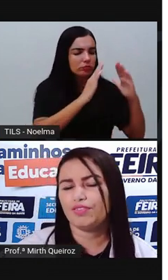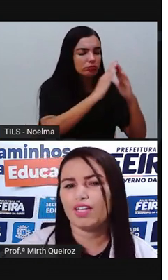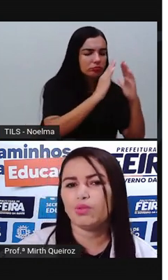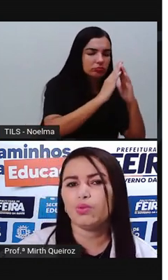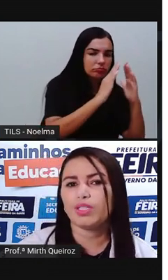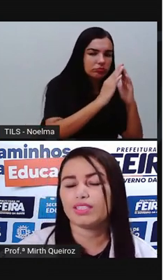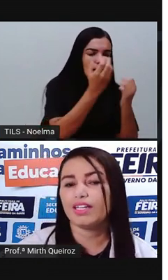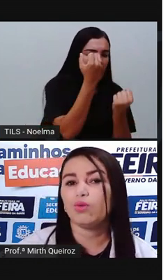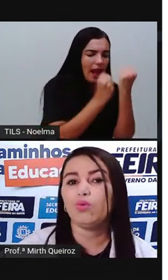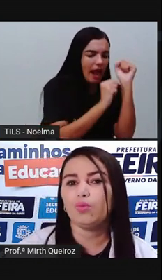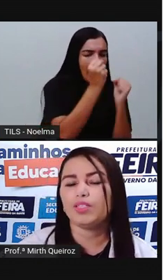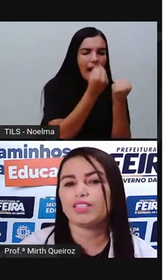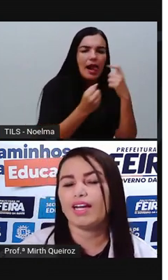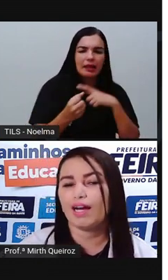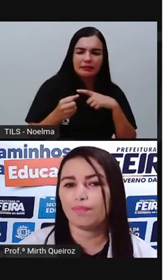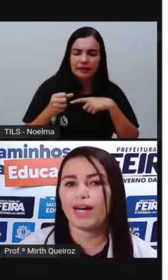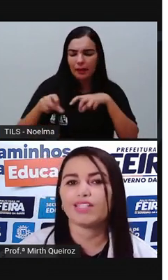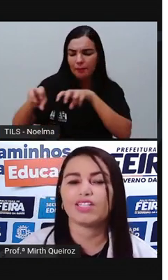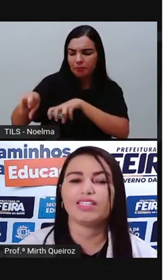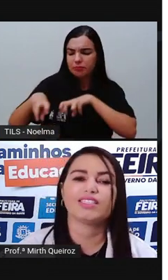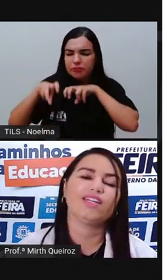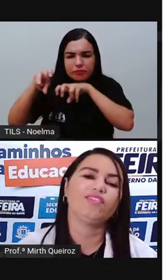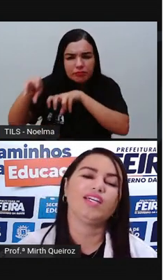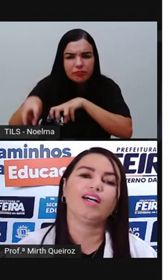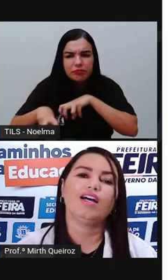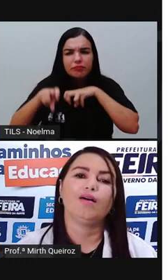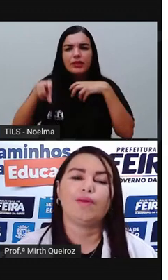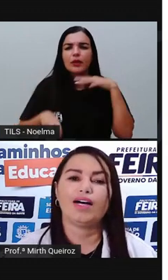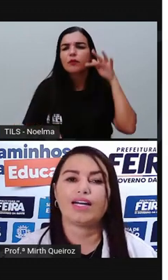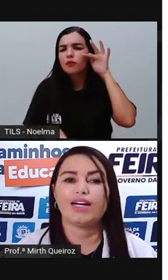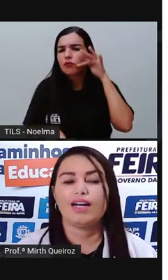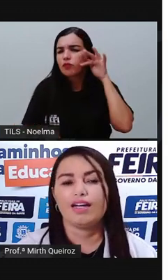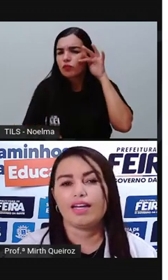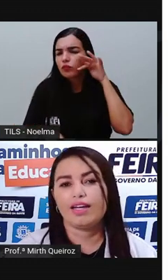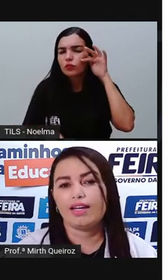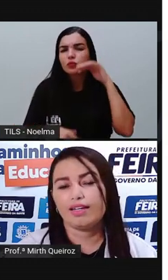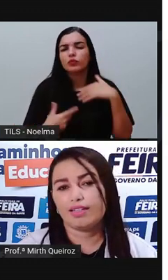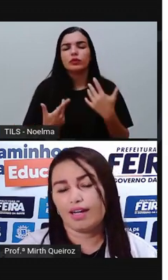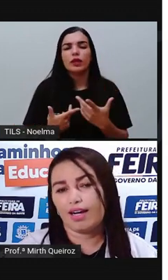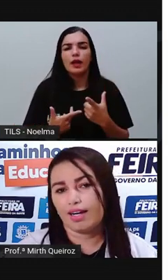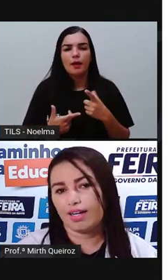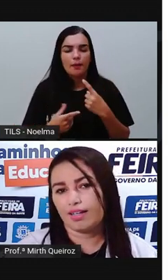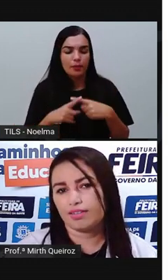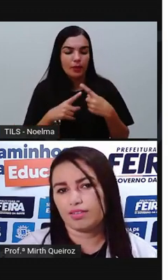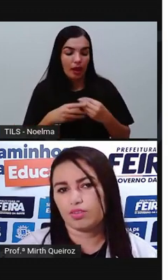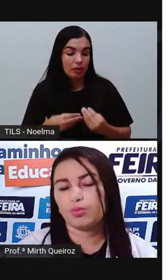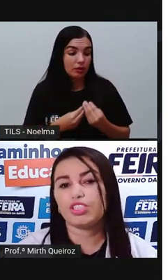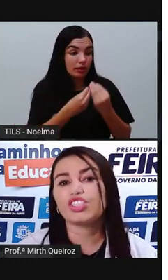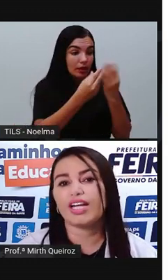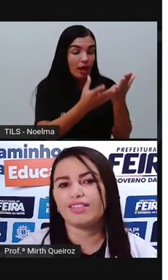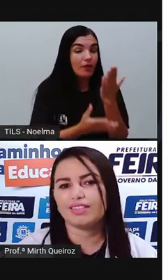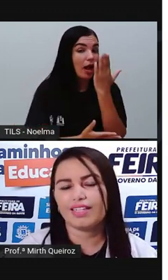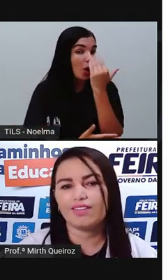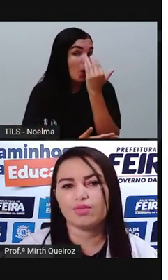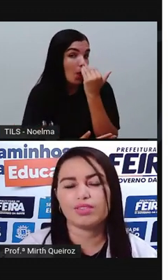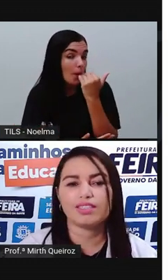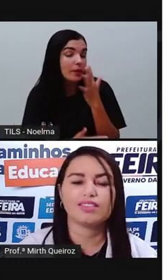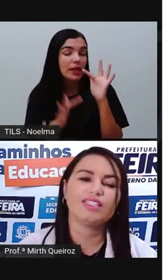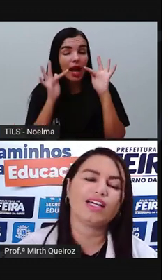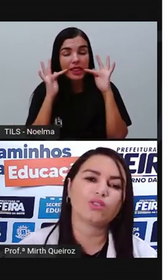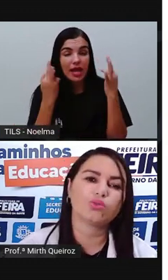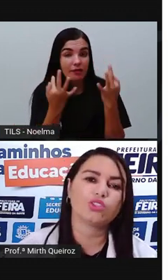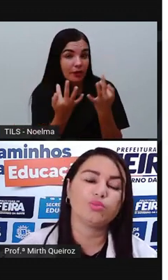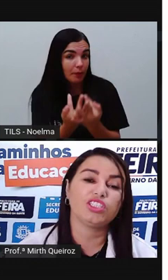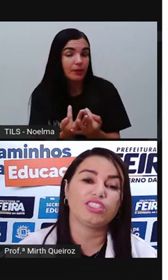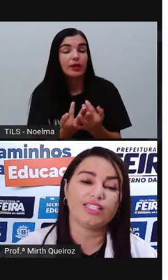de verduras, legumes, né? A parte ali que servia para a subsistência, né? Vamos dizer